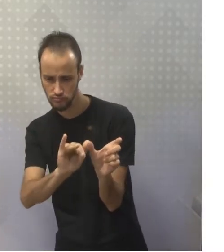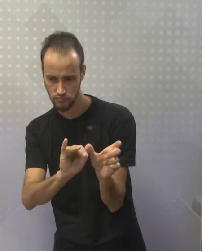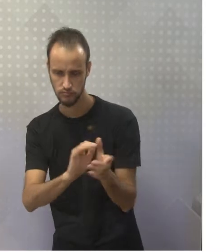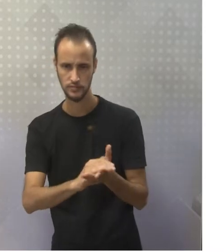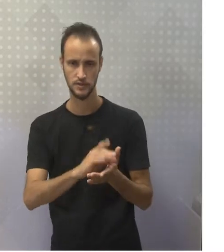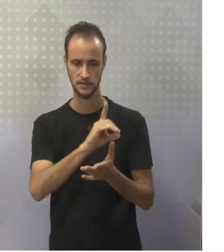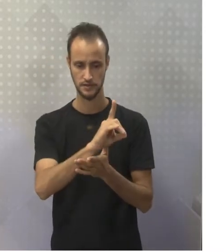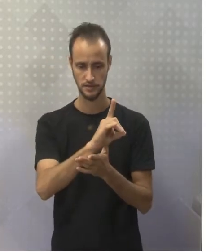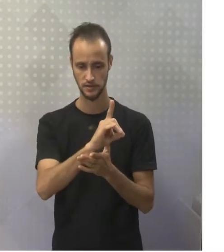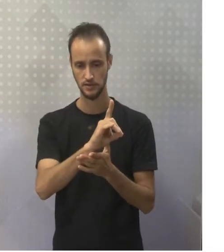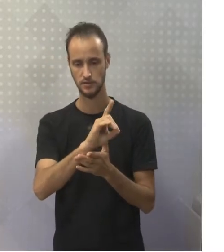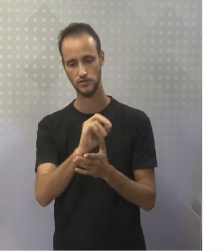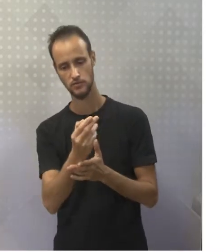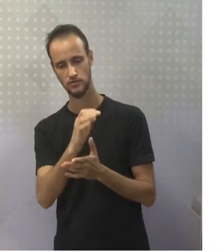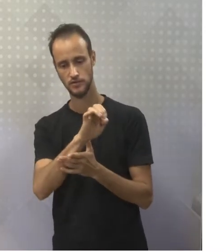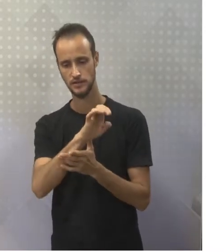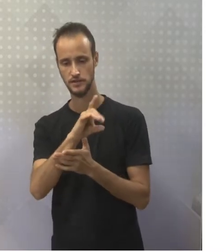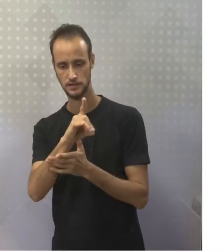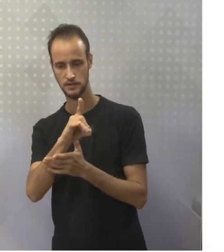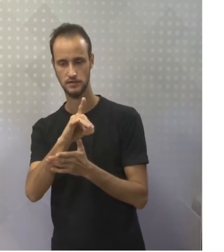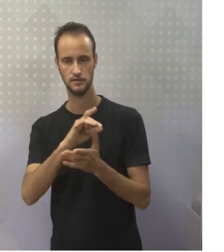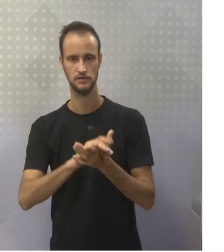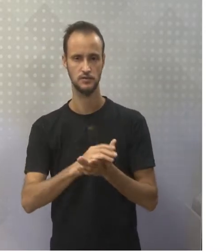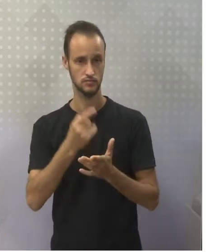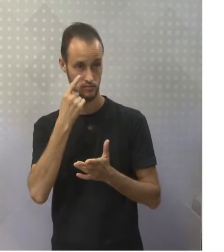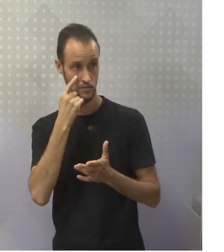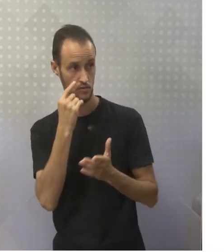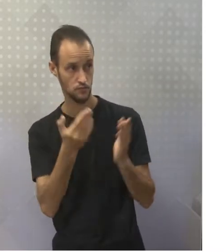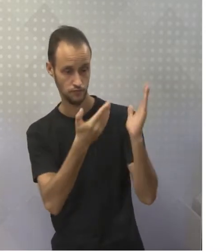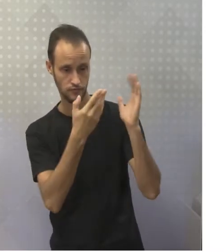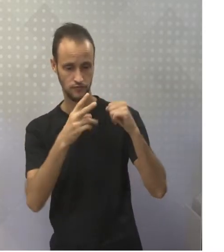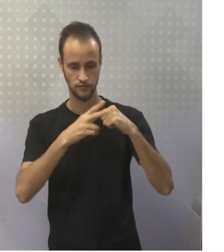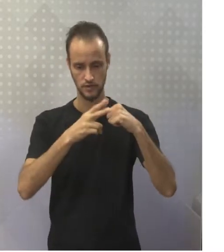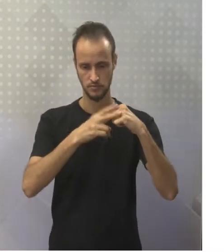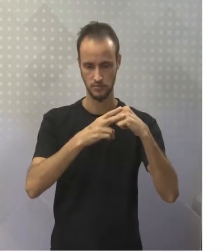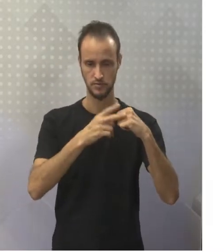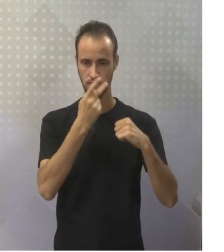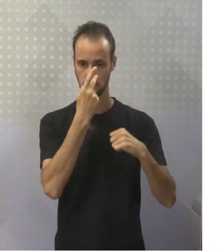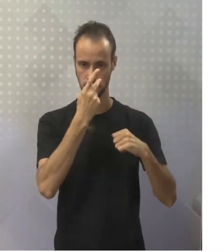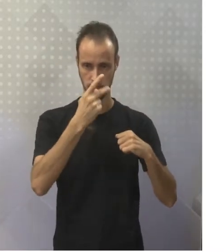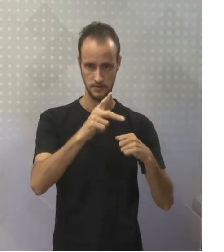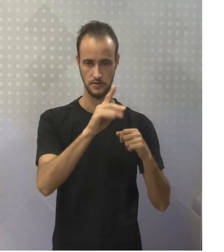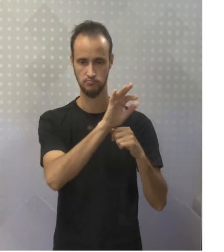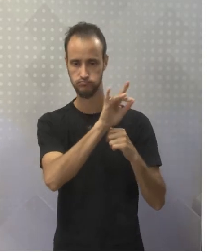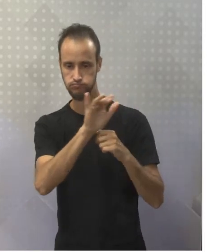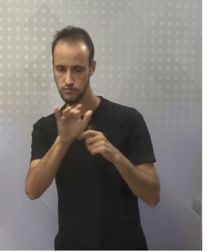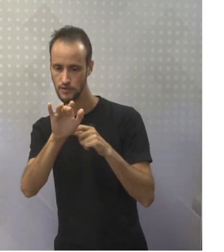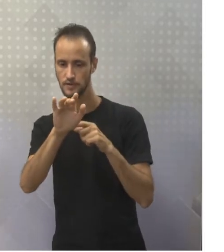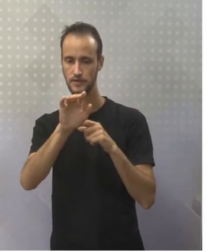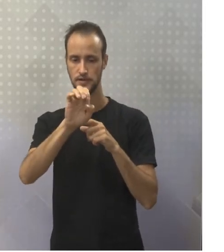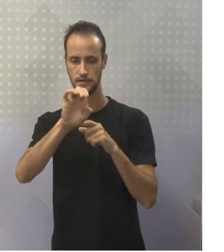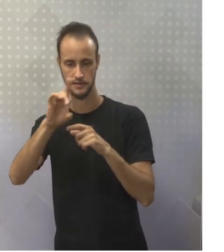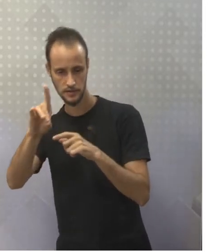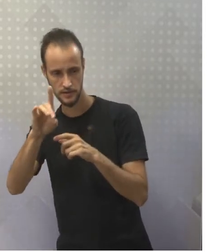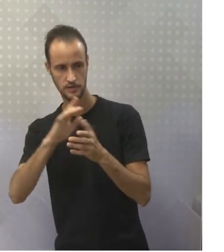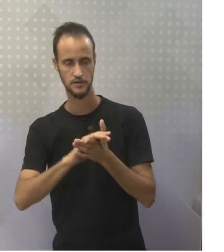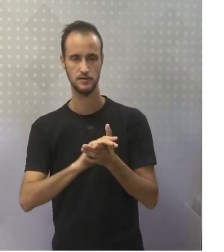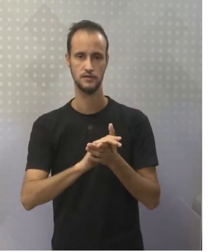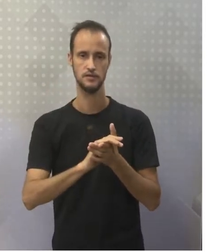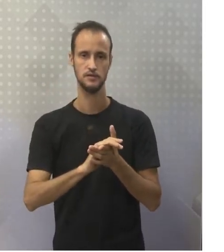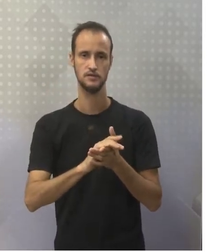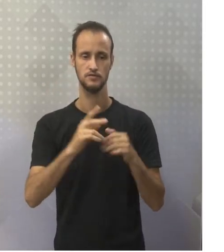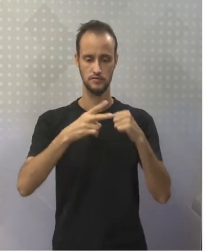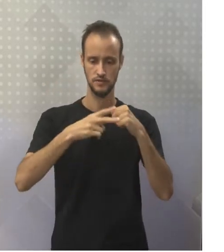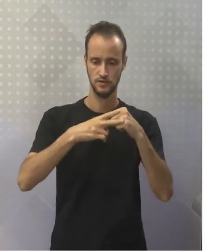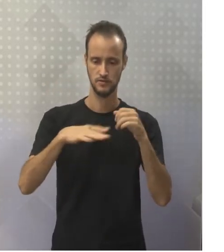E, D e E, D. Ok? Você pode perceber aí no verbo visitar, tem a terminação E, D. No verbo chegar, tem a terminação